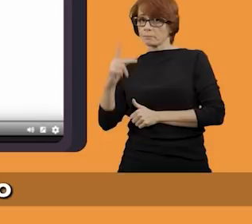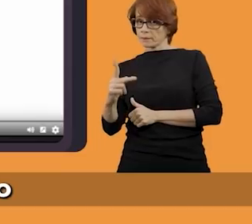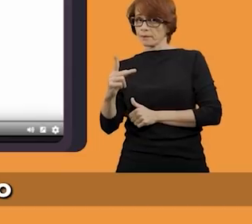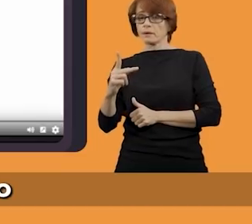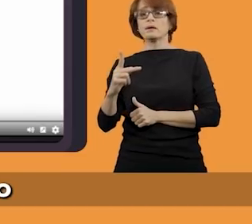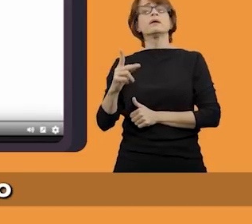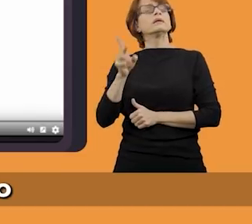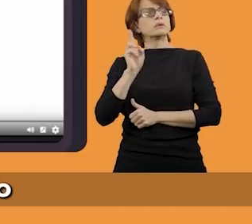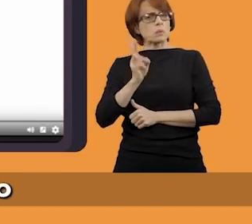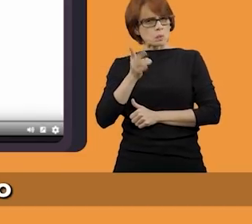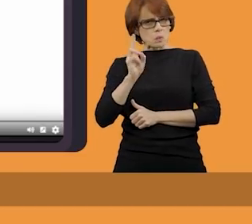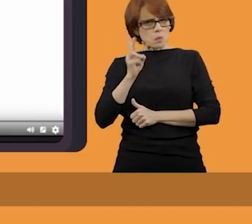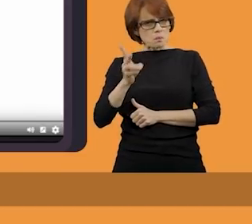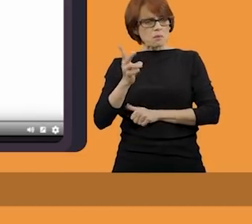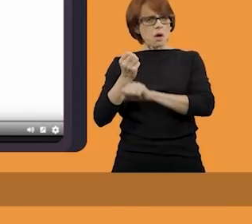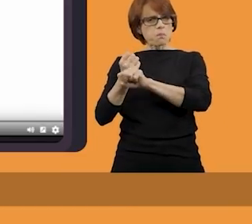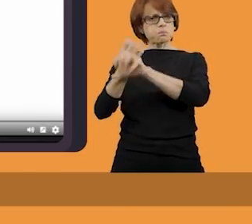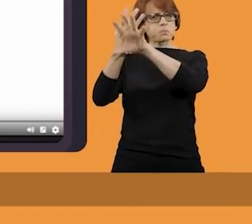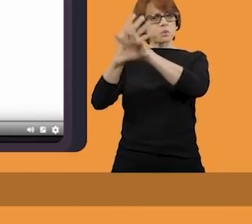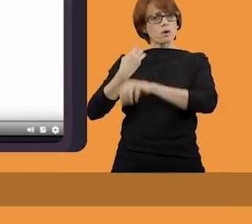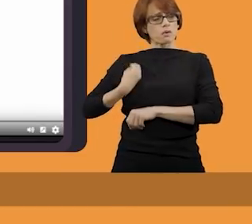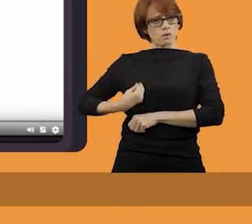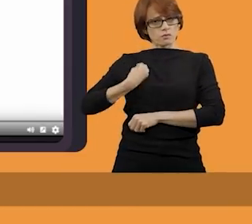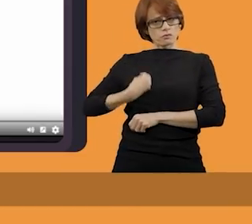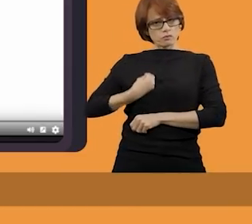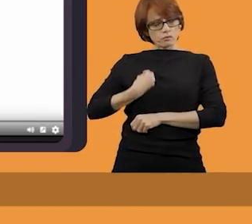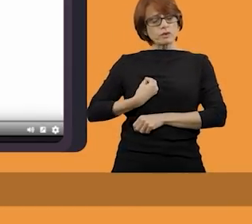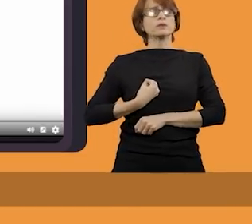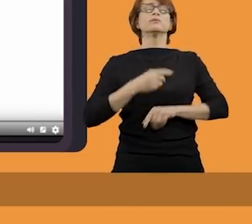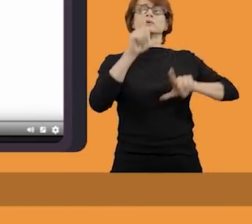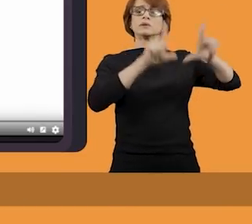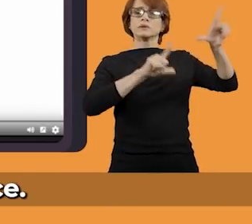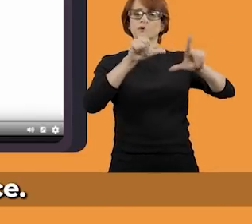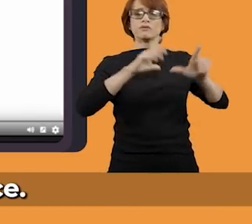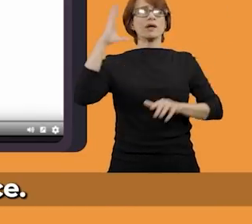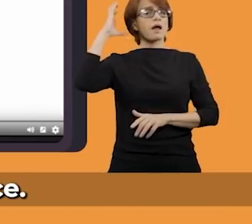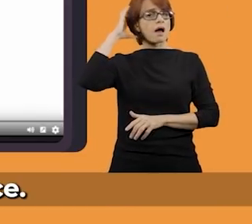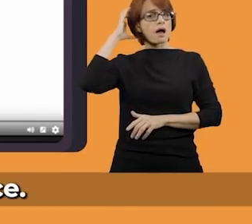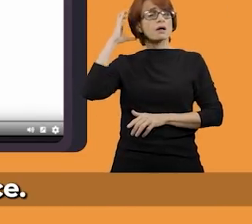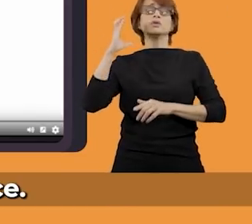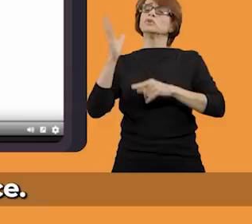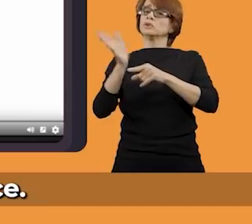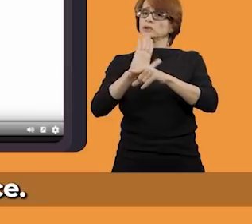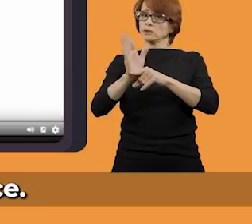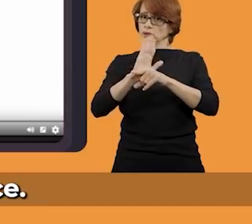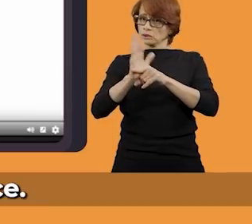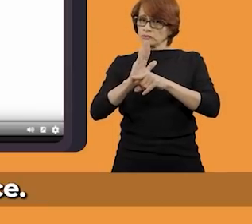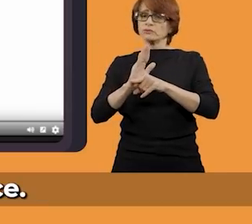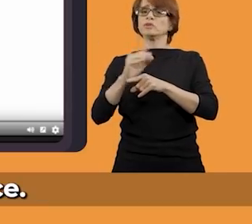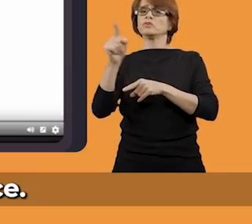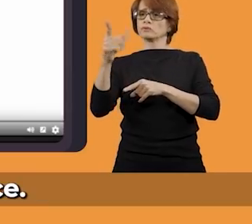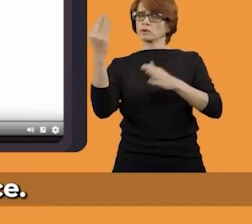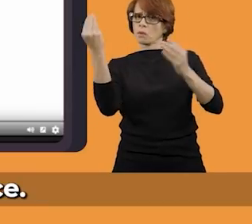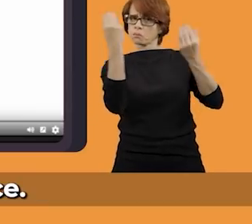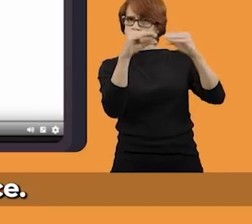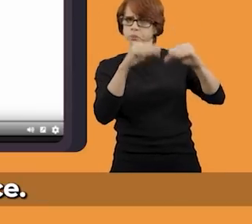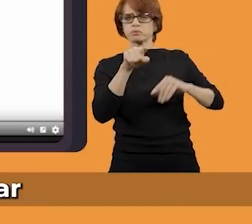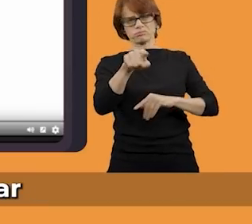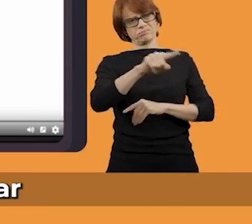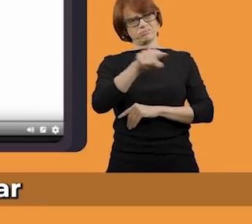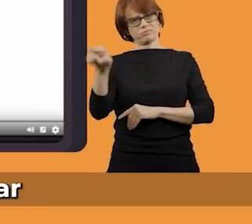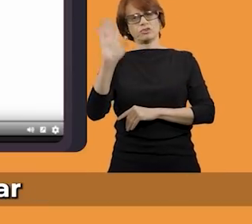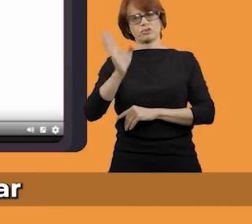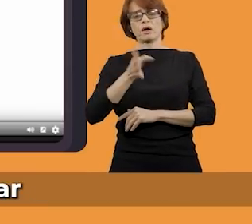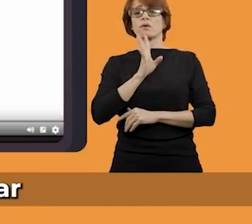mesmos serviços de transmissão ao vivo, sinal de TV e rádio e vídeos sob demanda que você já conhece,